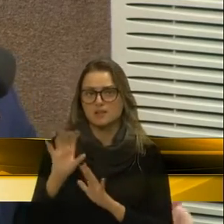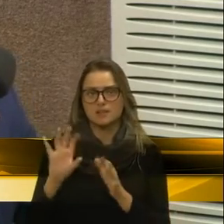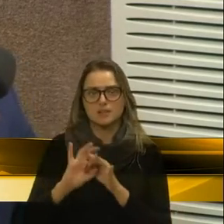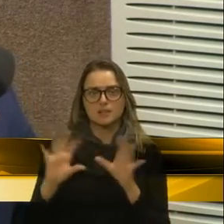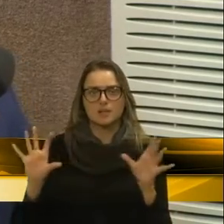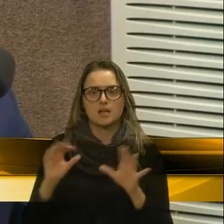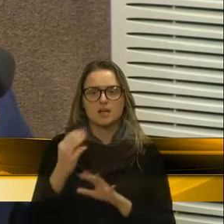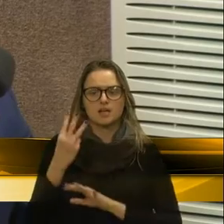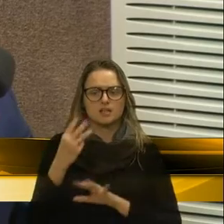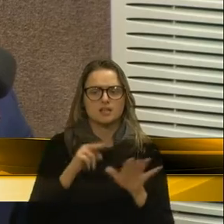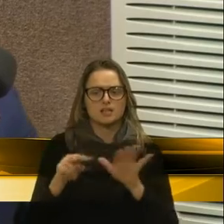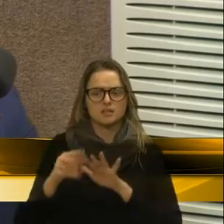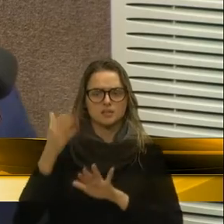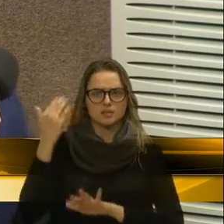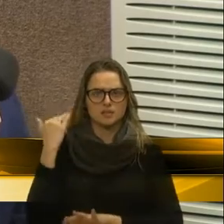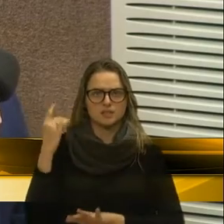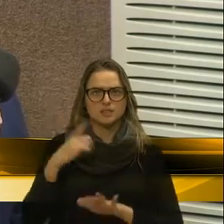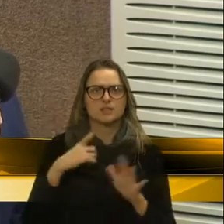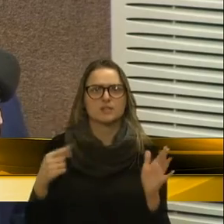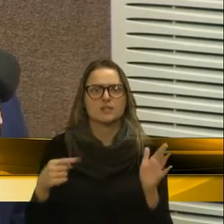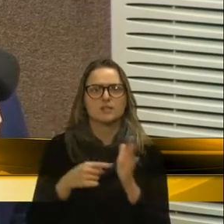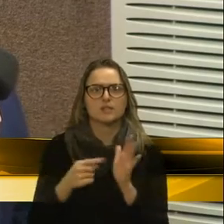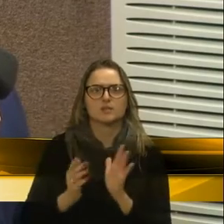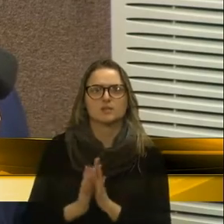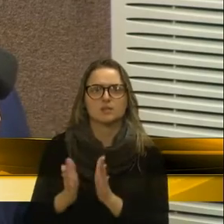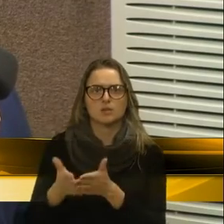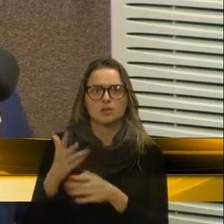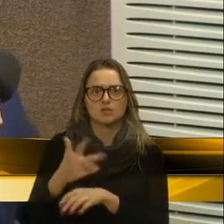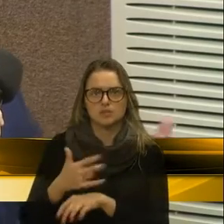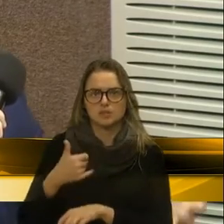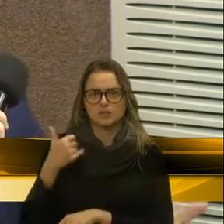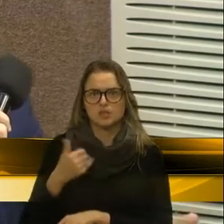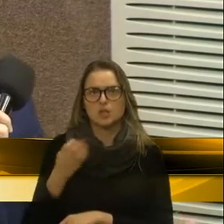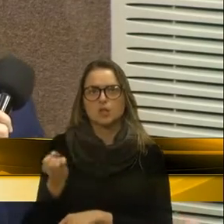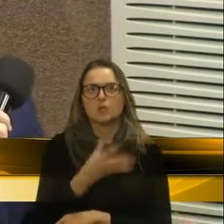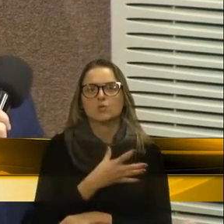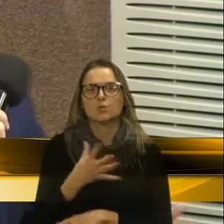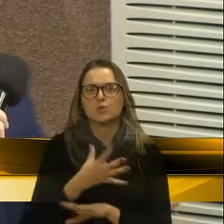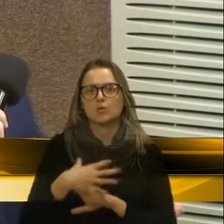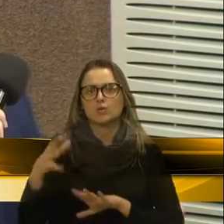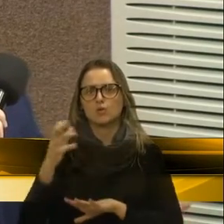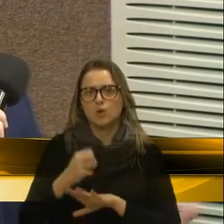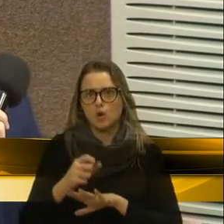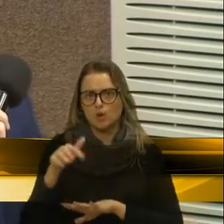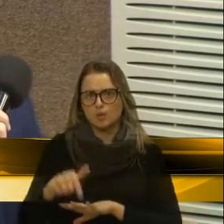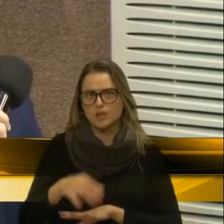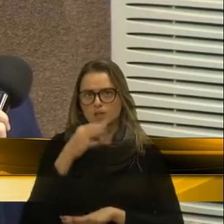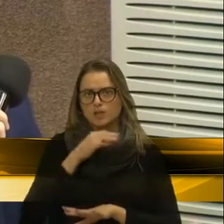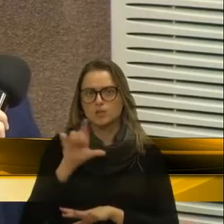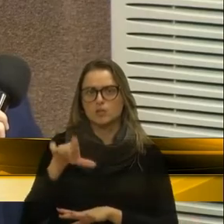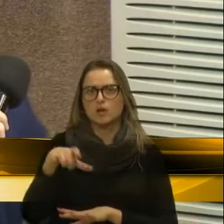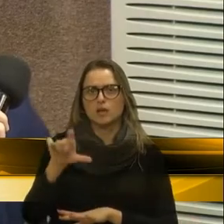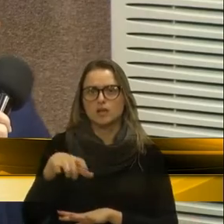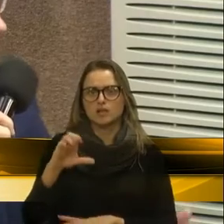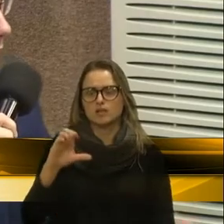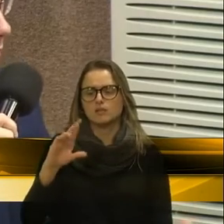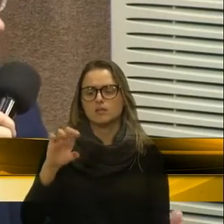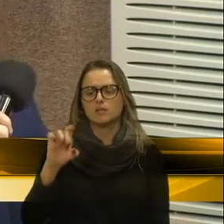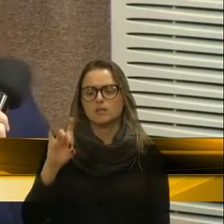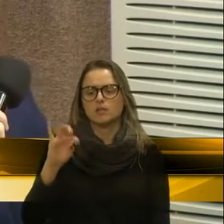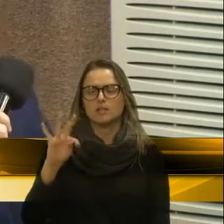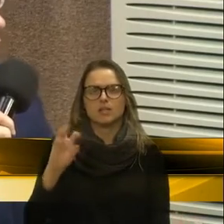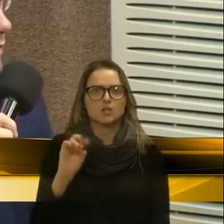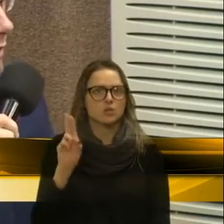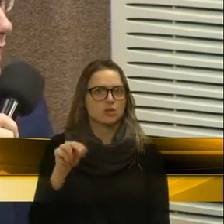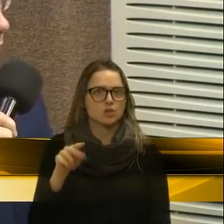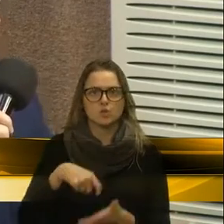Três semanas atrás, nós recebemos uma denúncia na Comissão do Idoso de um novo golpe aplicado aqui em Caxias com relação aos cartões de crédito que os idosos nunca assinaram,